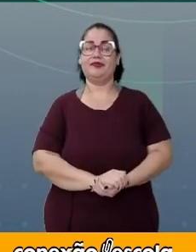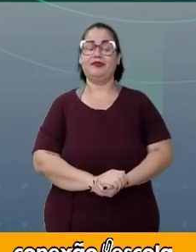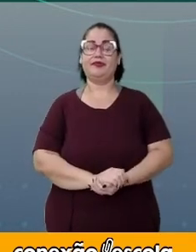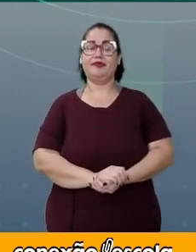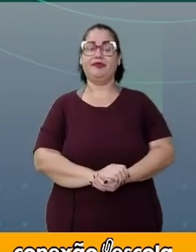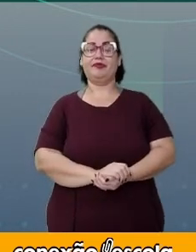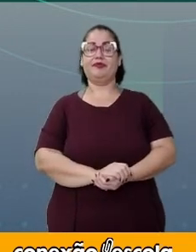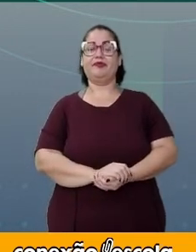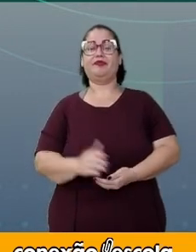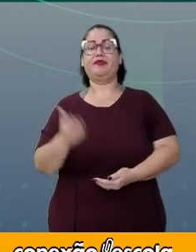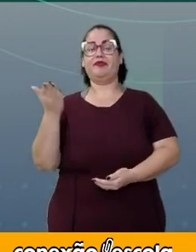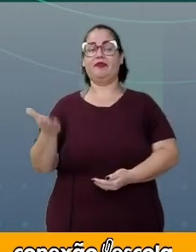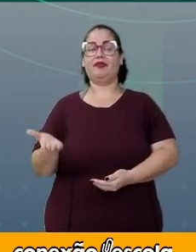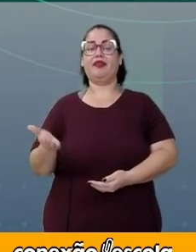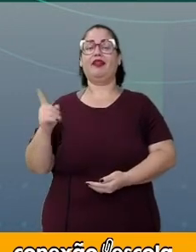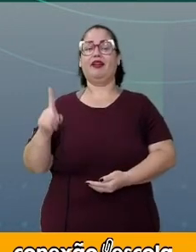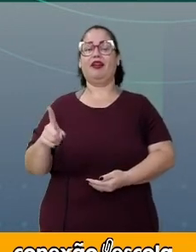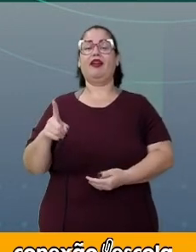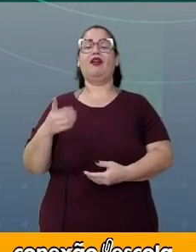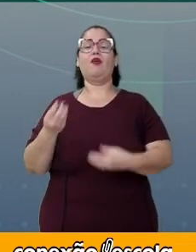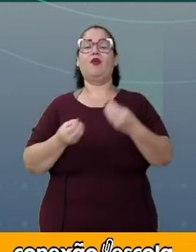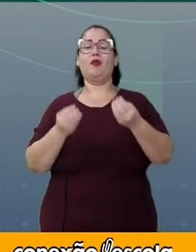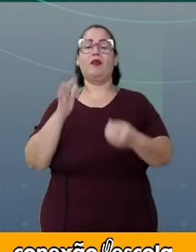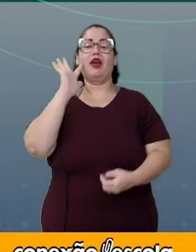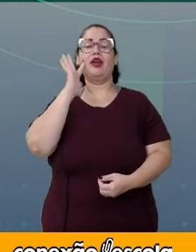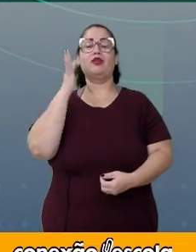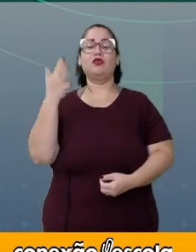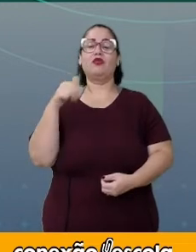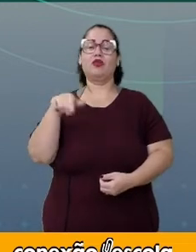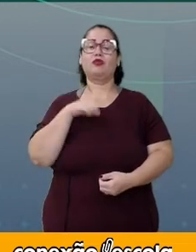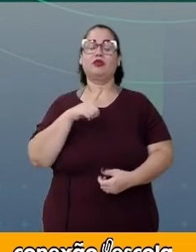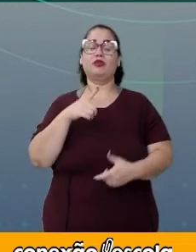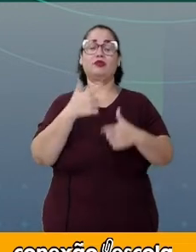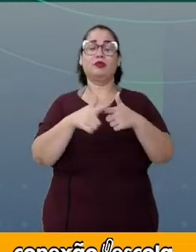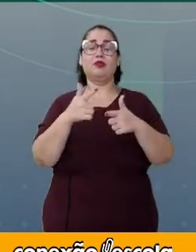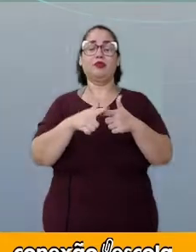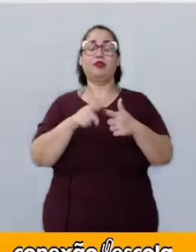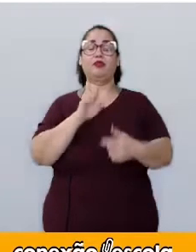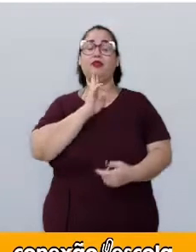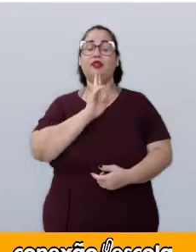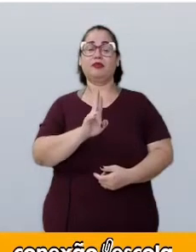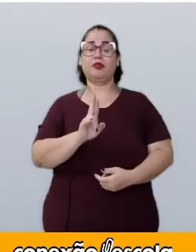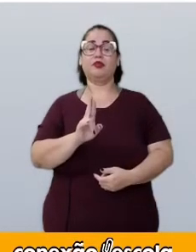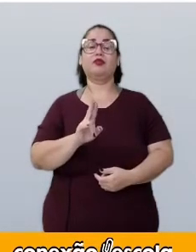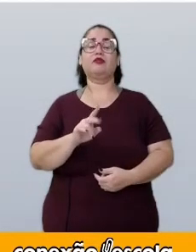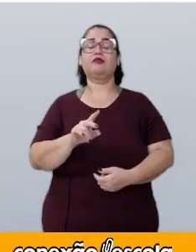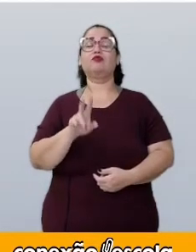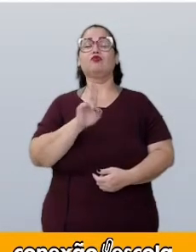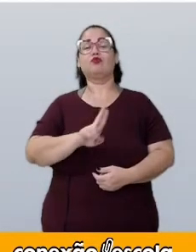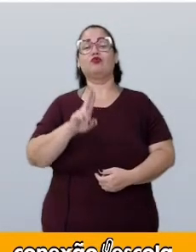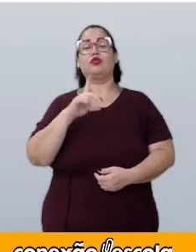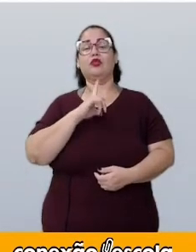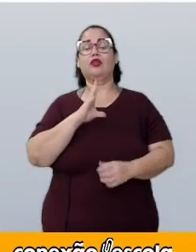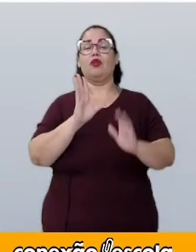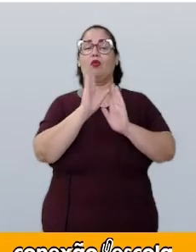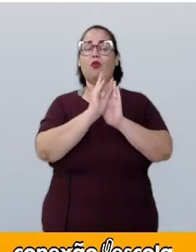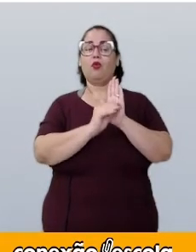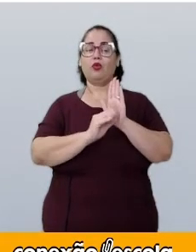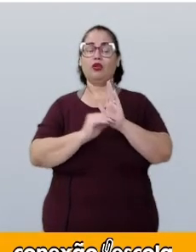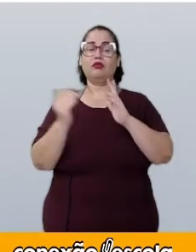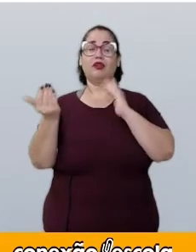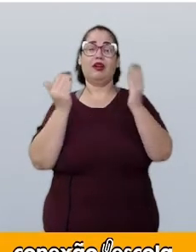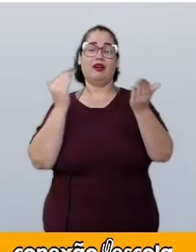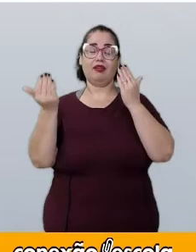Essa é uma maneira de resolver situações, problemas envolvendo o conteúdo de